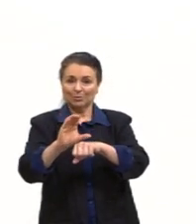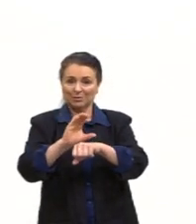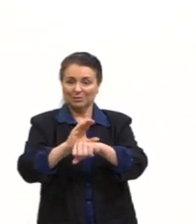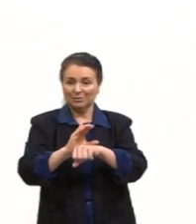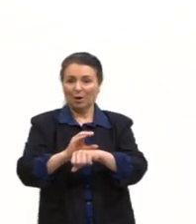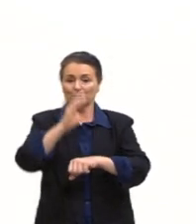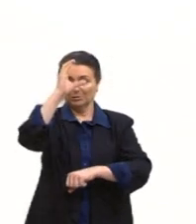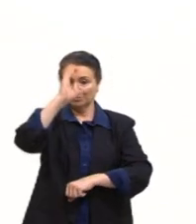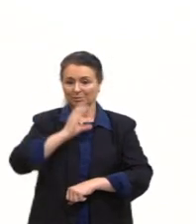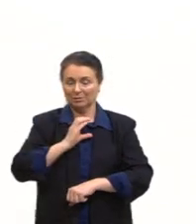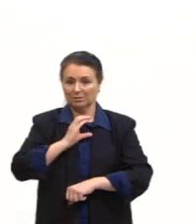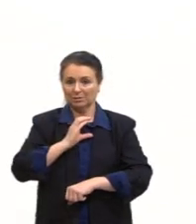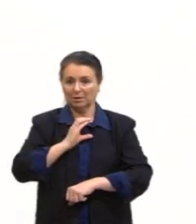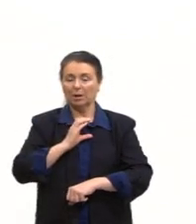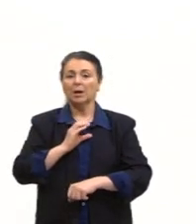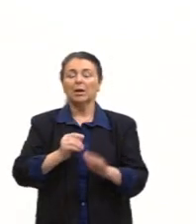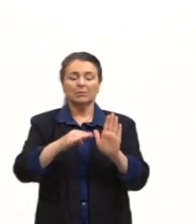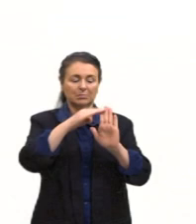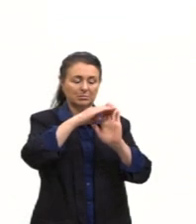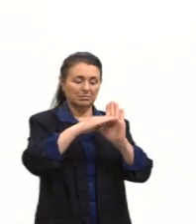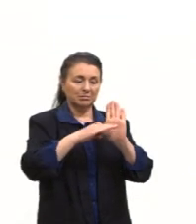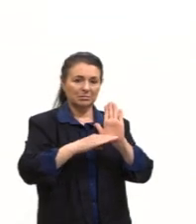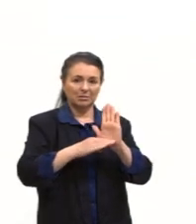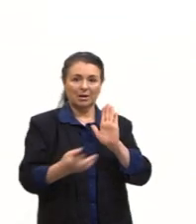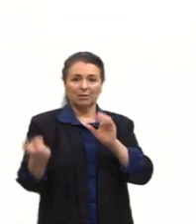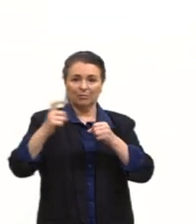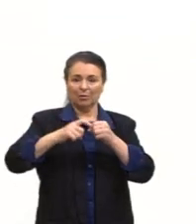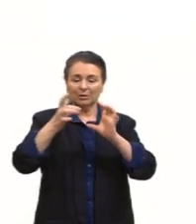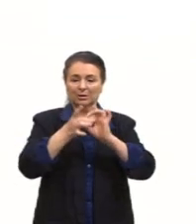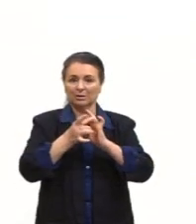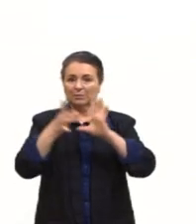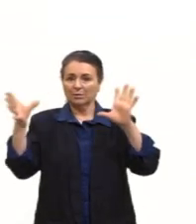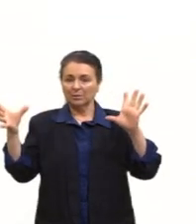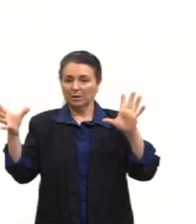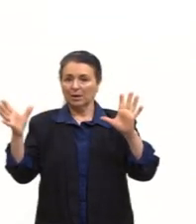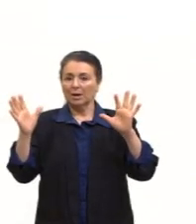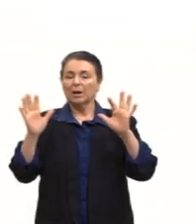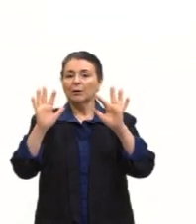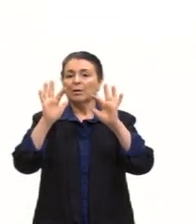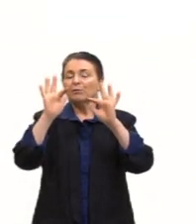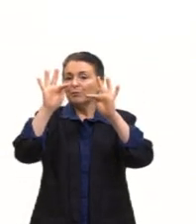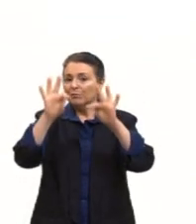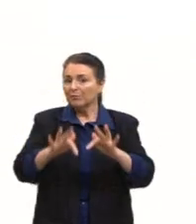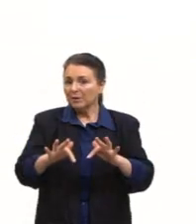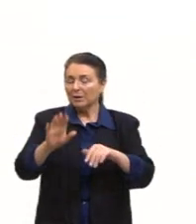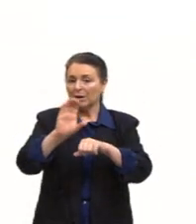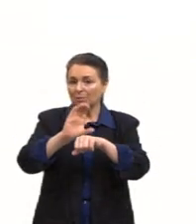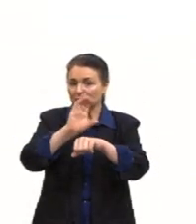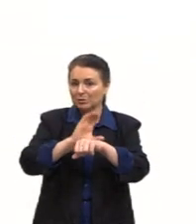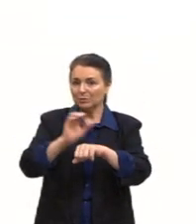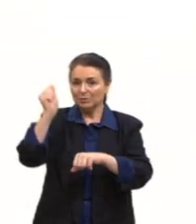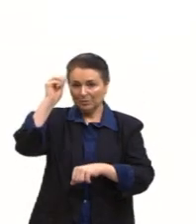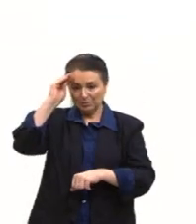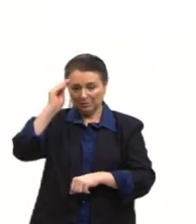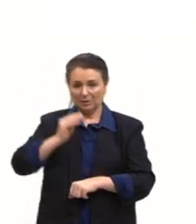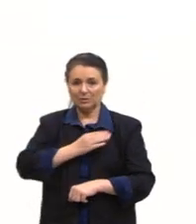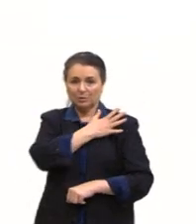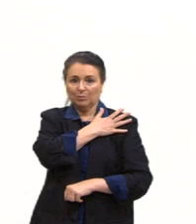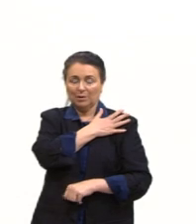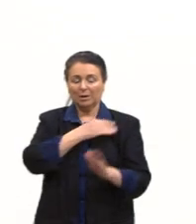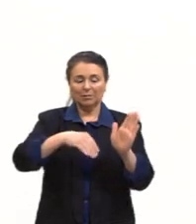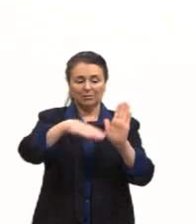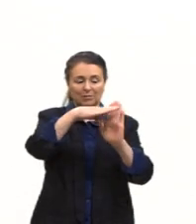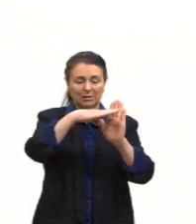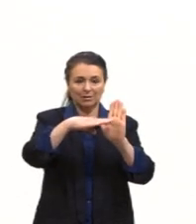Constituição que vai reestabelecer a democracia, vai enterrar a Constituição da ditadura e vai estabelecer, por exemplo,